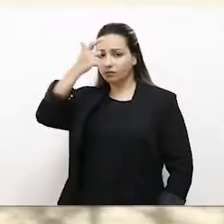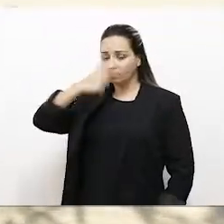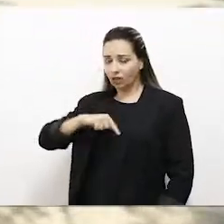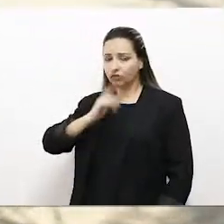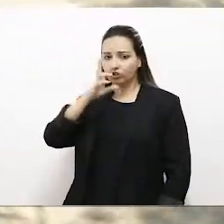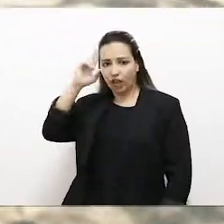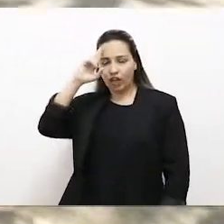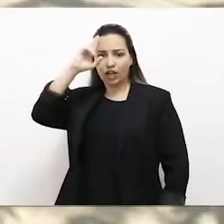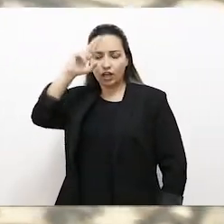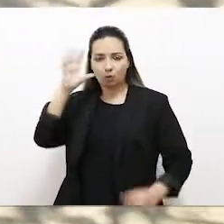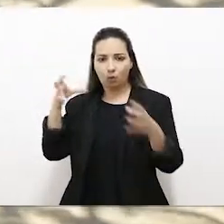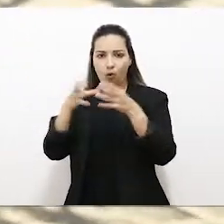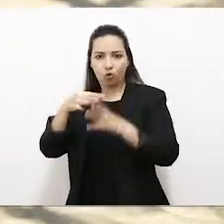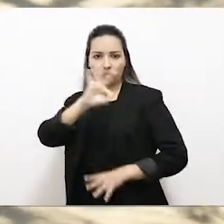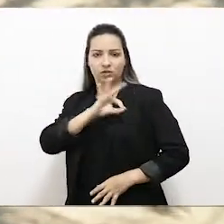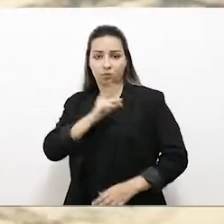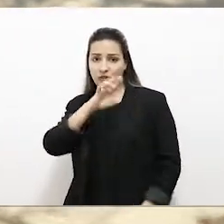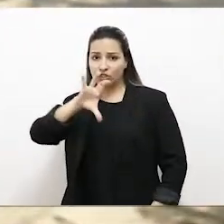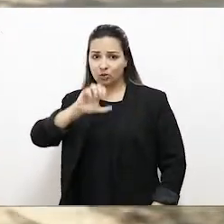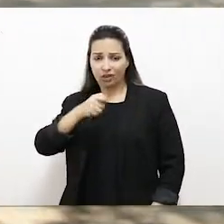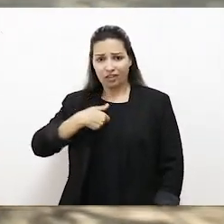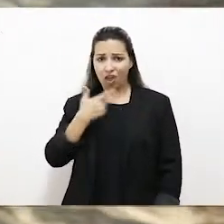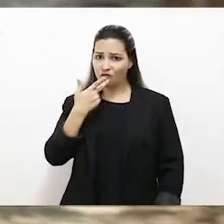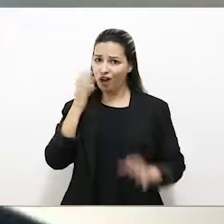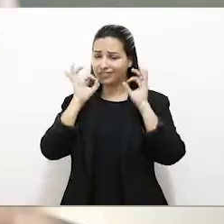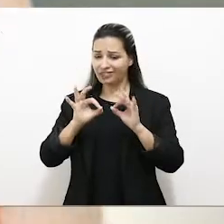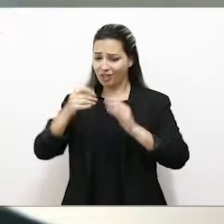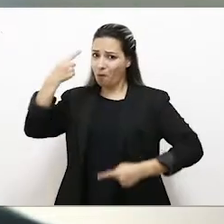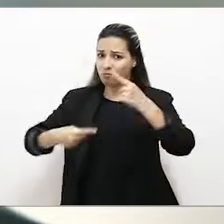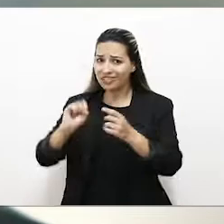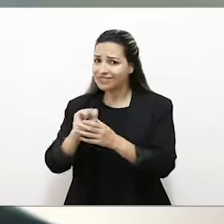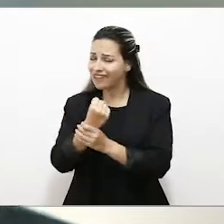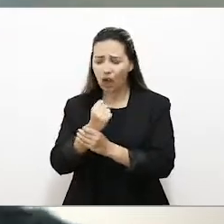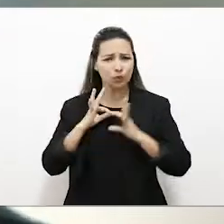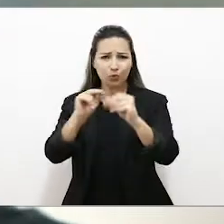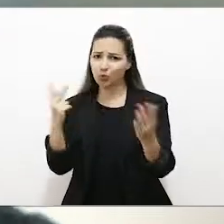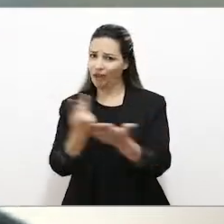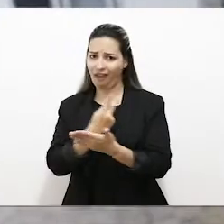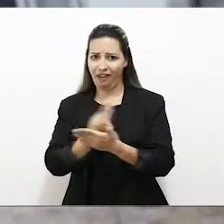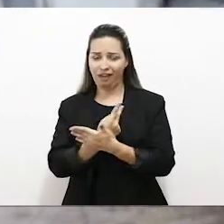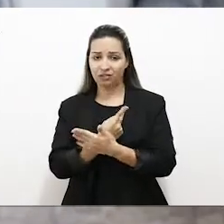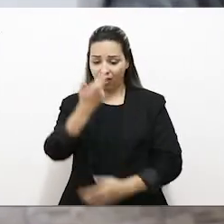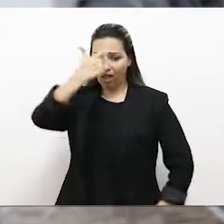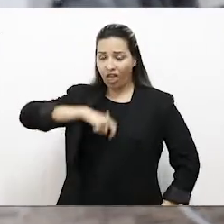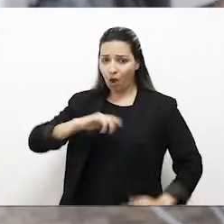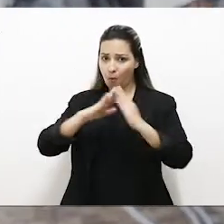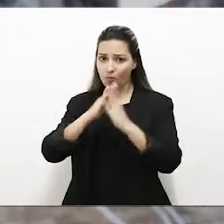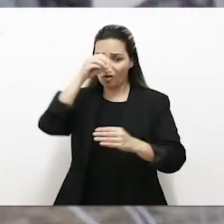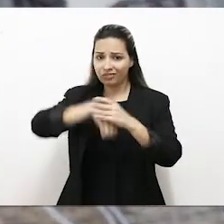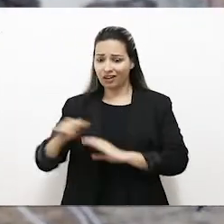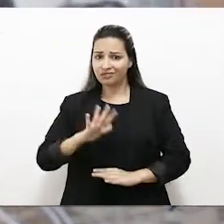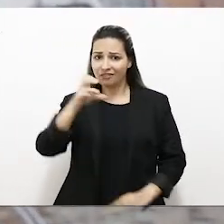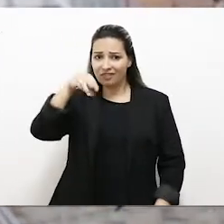Eu sou Ibis Pereira, fui comandante-geral da Polícia Militar no Rio de Janeiro e eu posso afirmar, esta política de segurança está toda errada. Sou moradora da